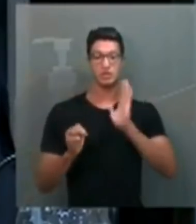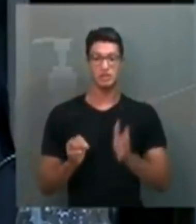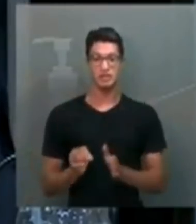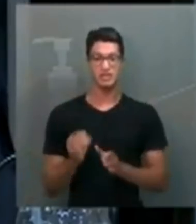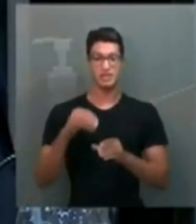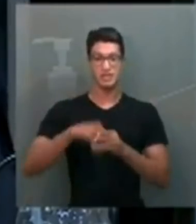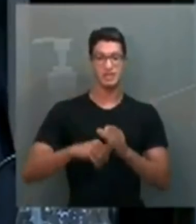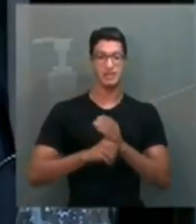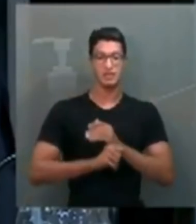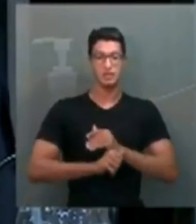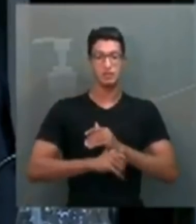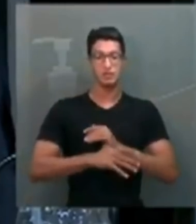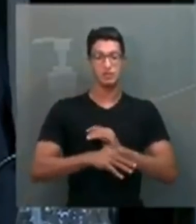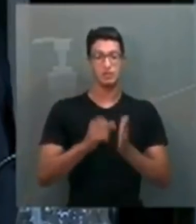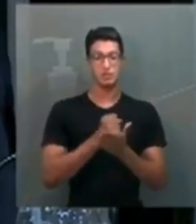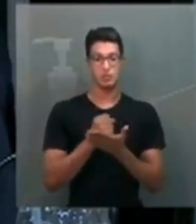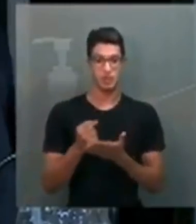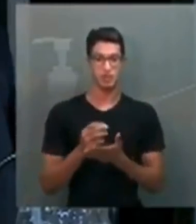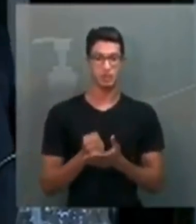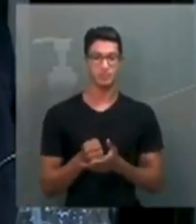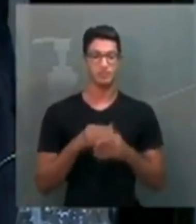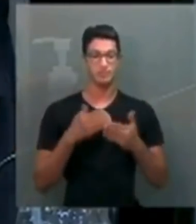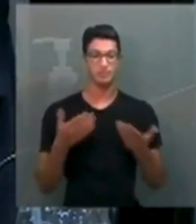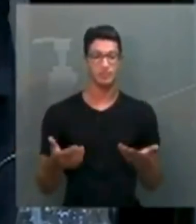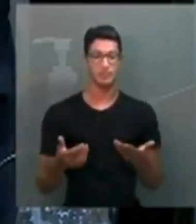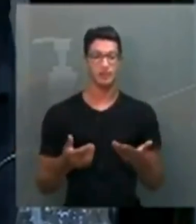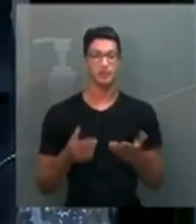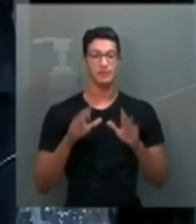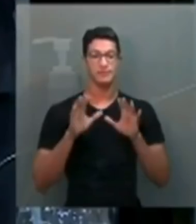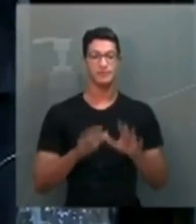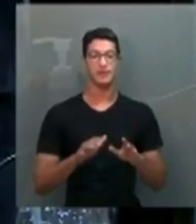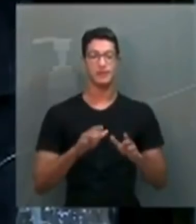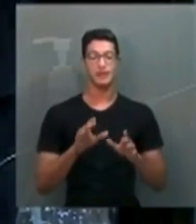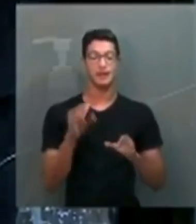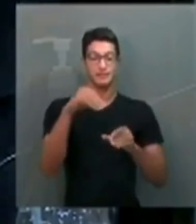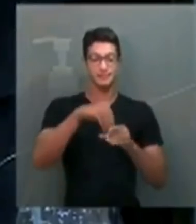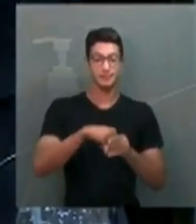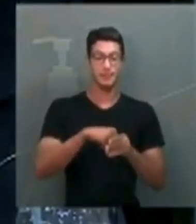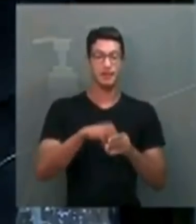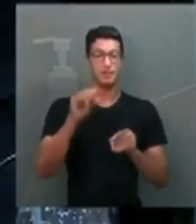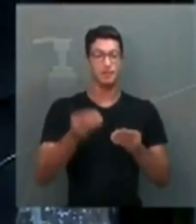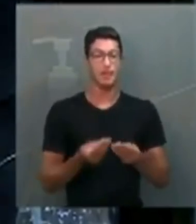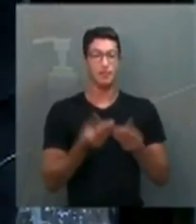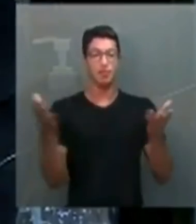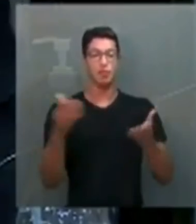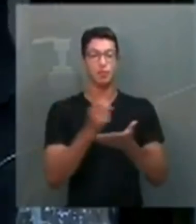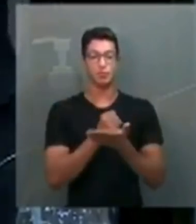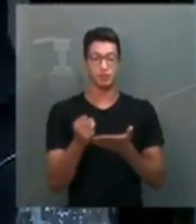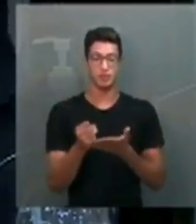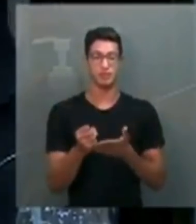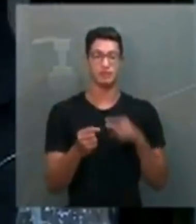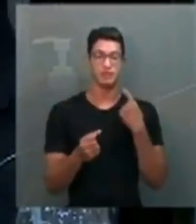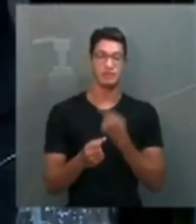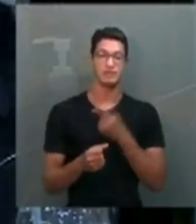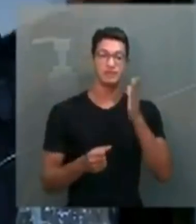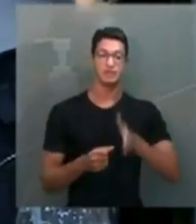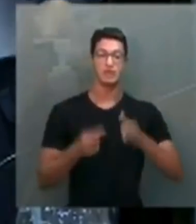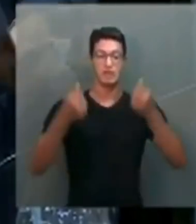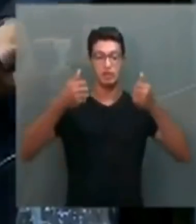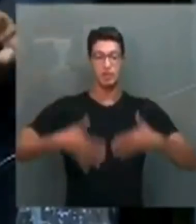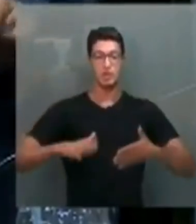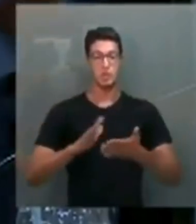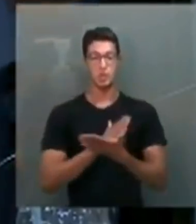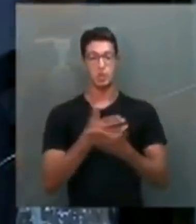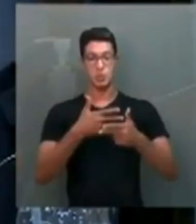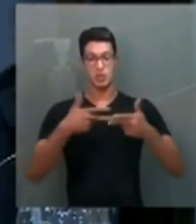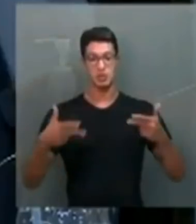no contrato. Então, isso está escrito, é público no contrato, e a gente já explicou isso algumas vezes